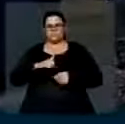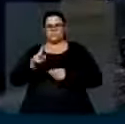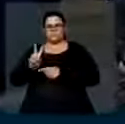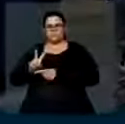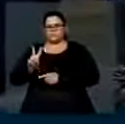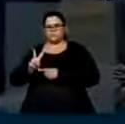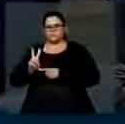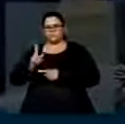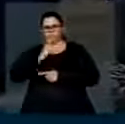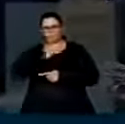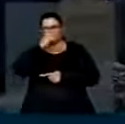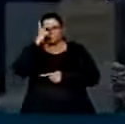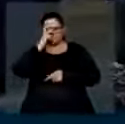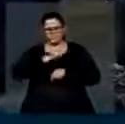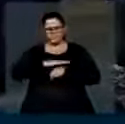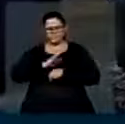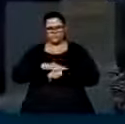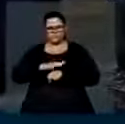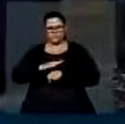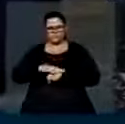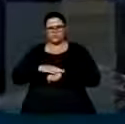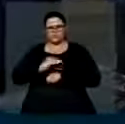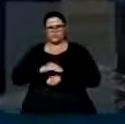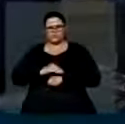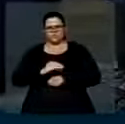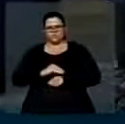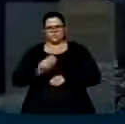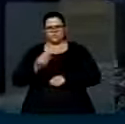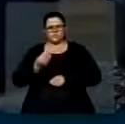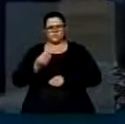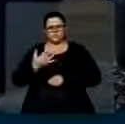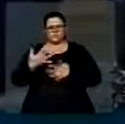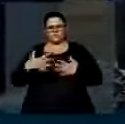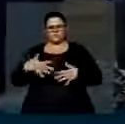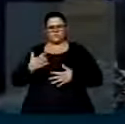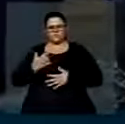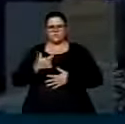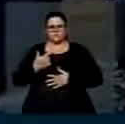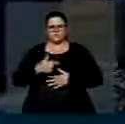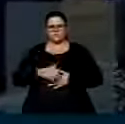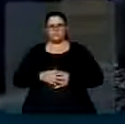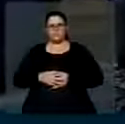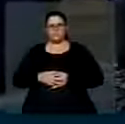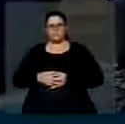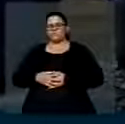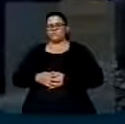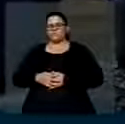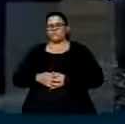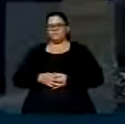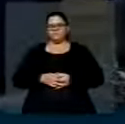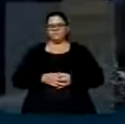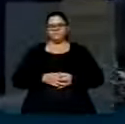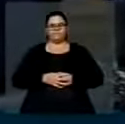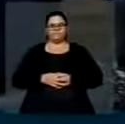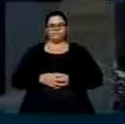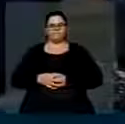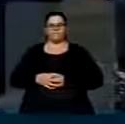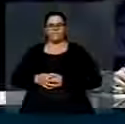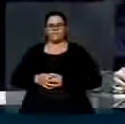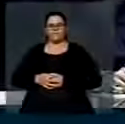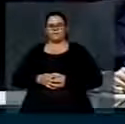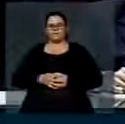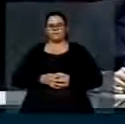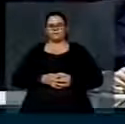humildes que não tem condição de contratar um advogado para defender então pedi que na próxima semana nós possamos pautar a PEC 247 de defensorias públicas.